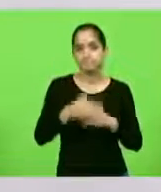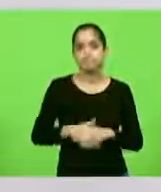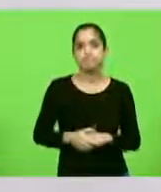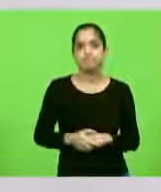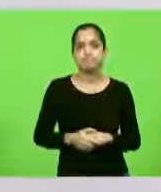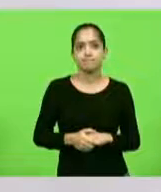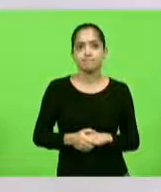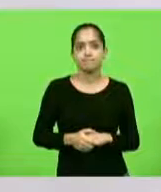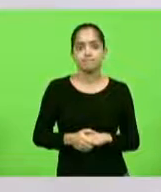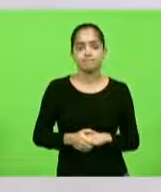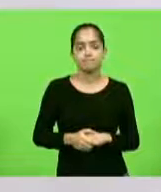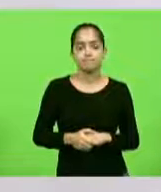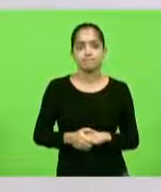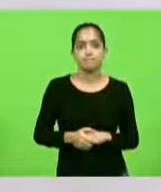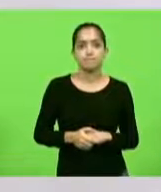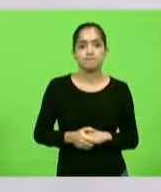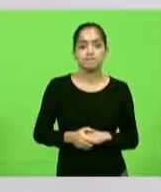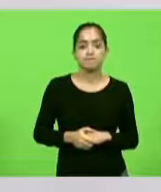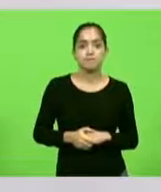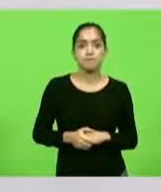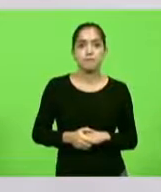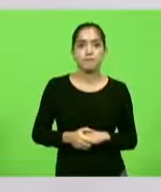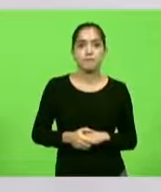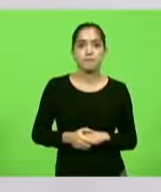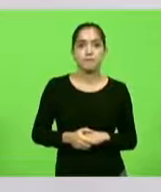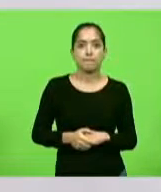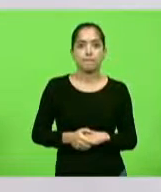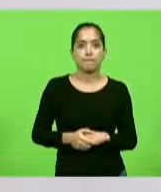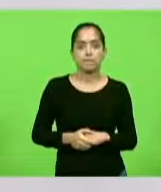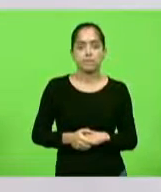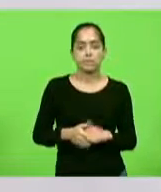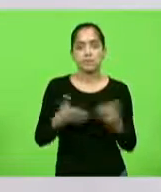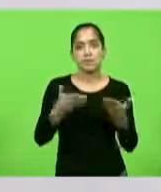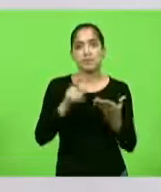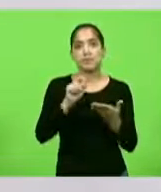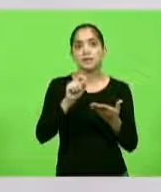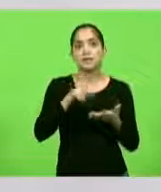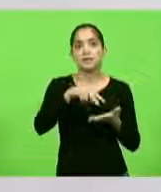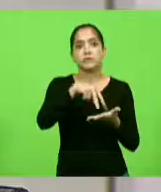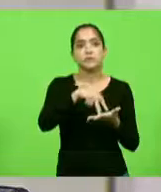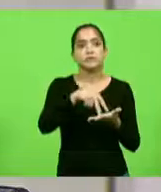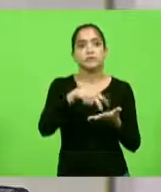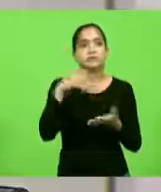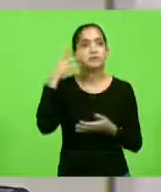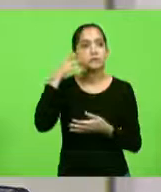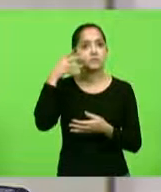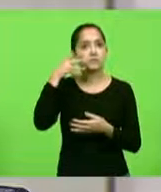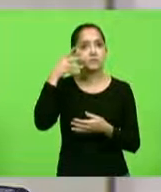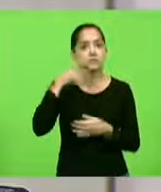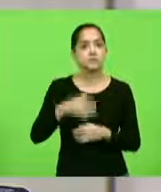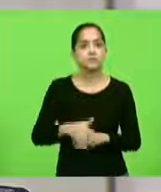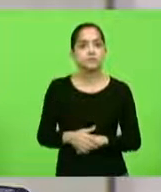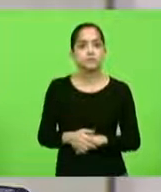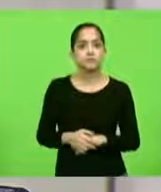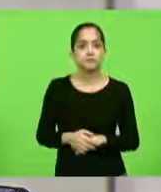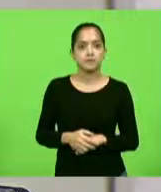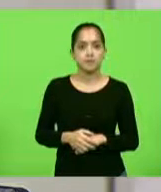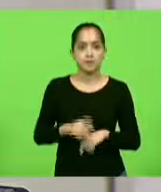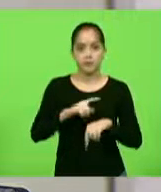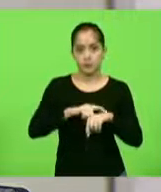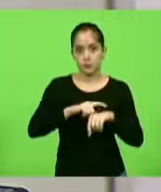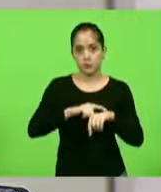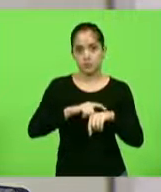agradeço o espaço. Obrigado, deputado Felipe, alguém fará o uso do restante do tempo, do PSL, PL,